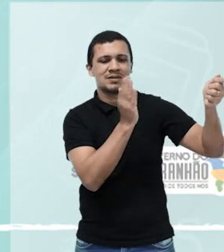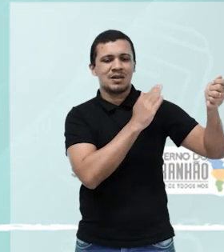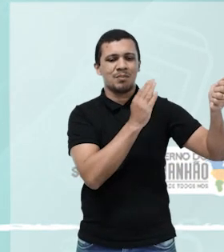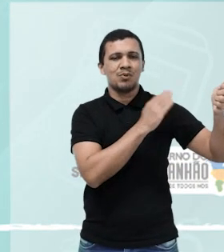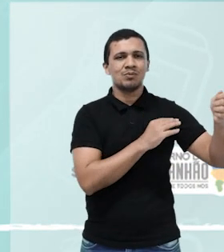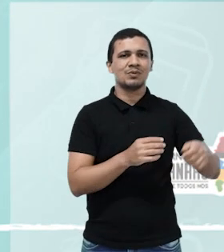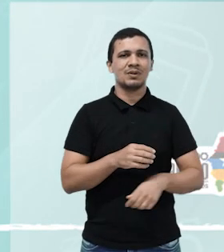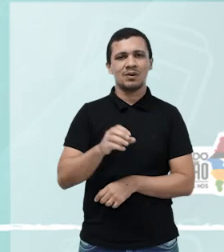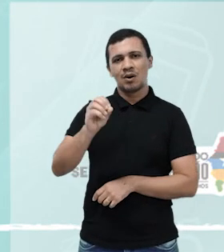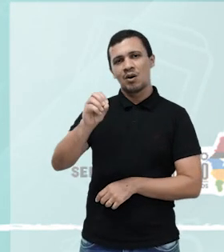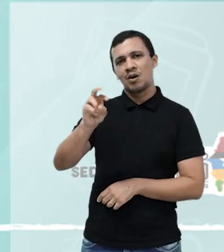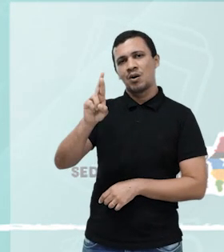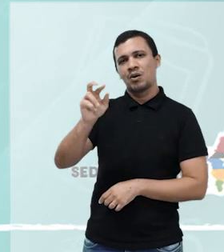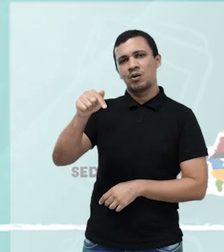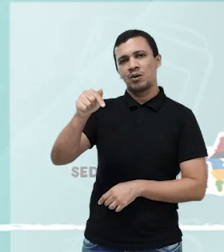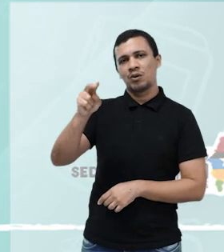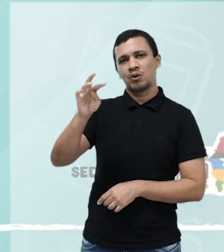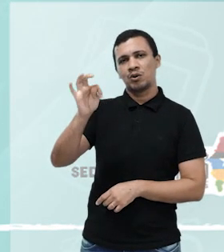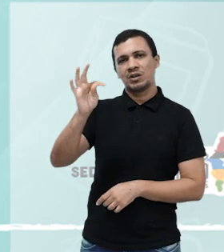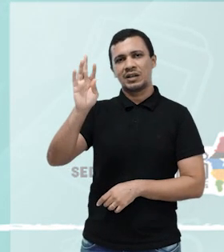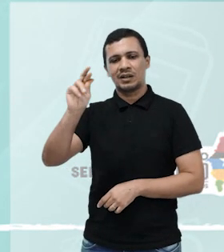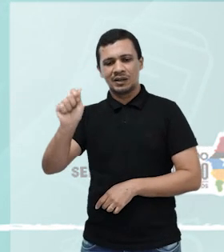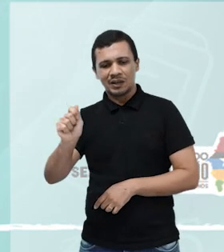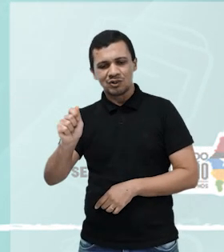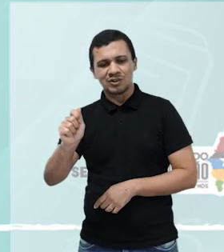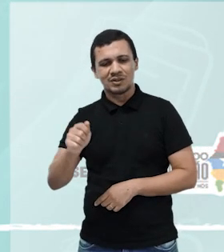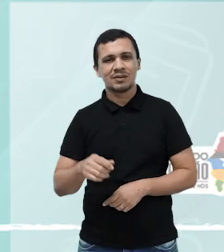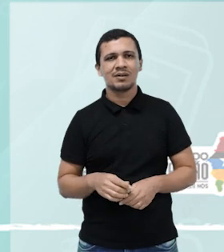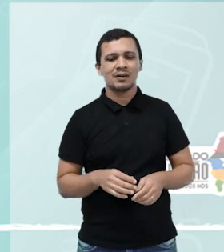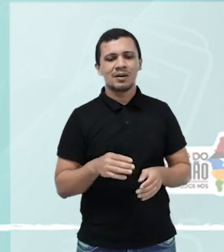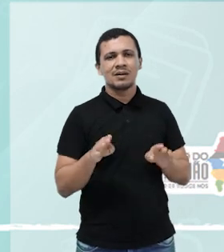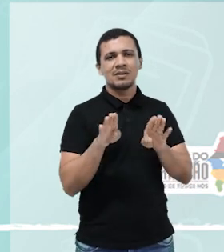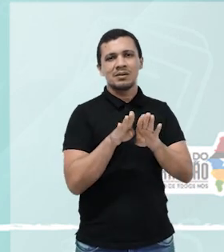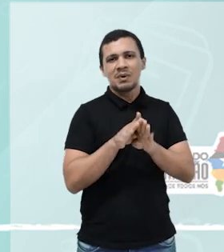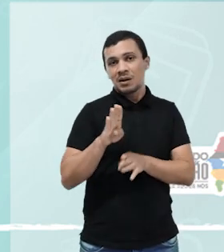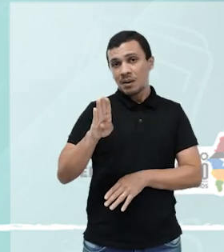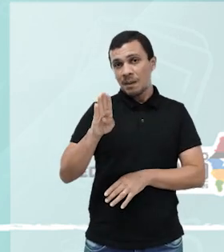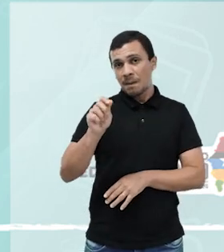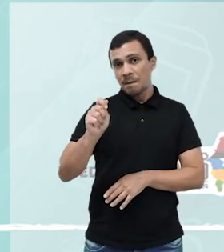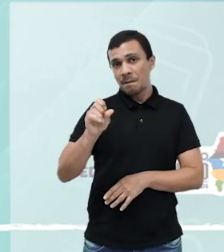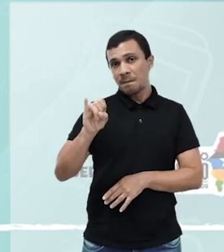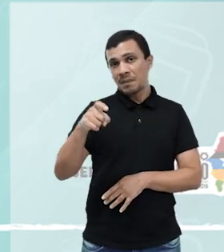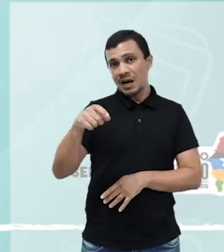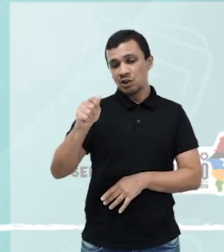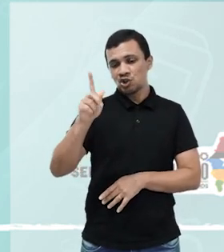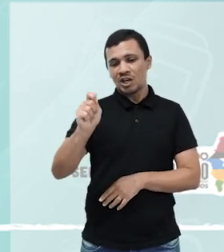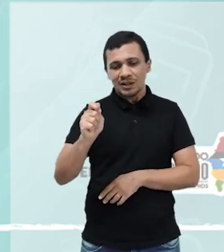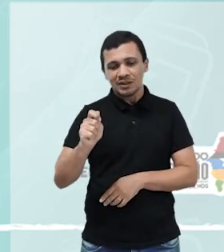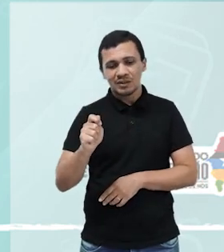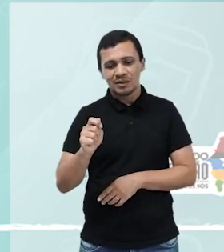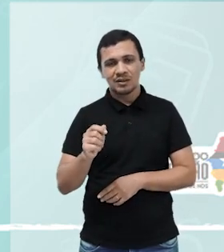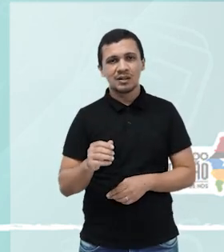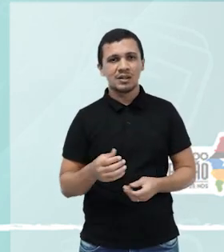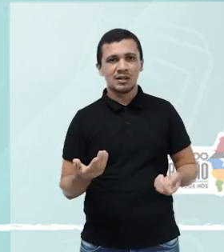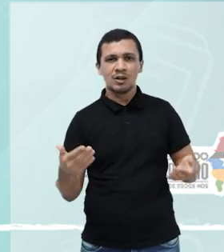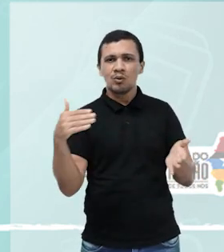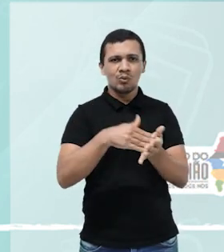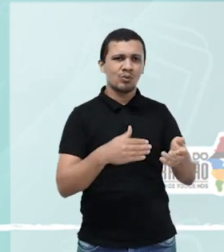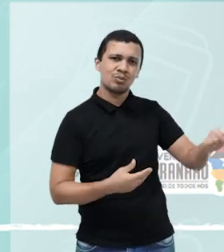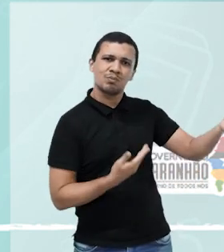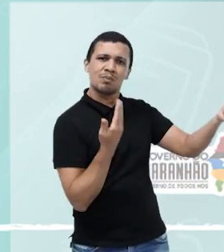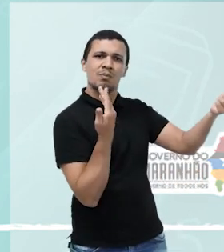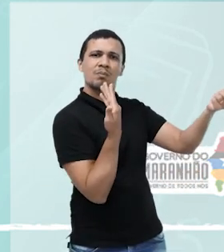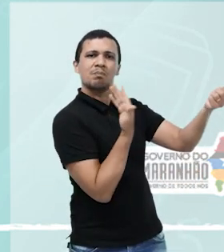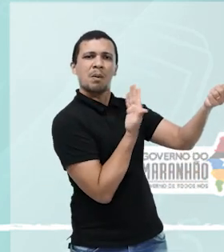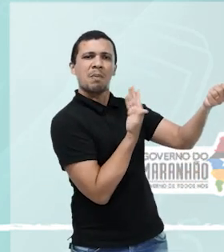baixada, costa de mão. Cada um deles com características específicas, e o mais comum aqui em São Luís é de matraca, com duas peças de madeira, tac,